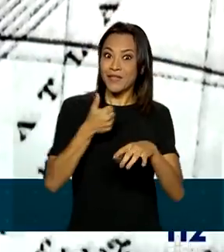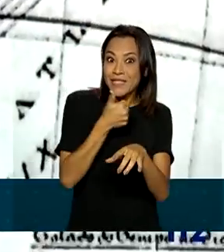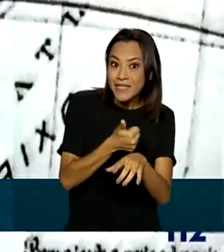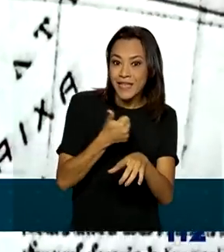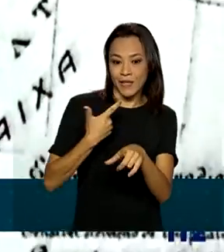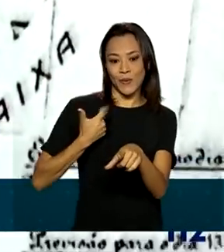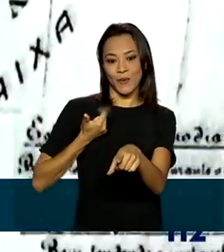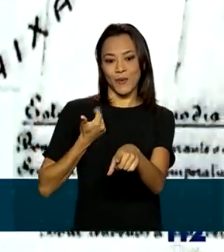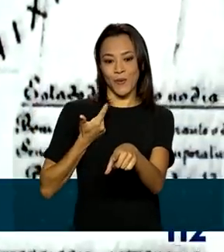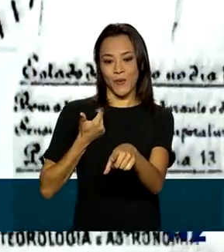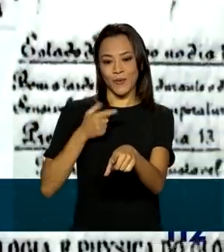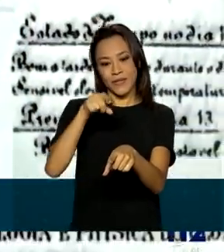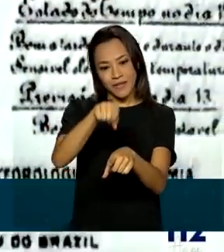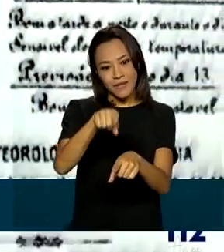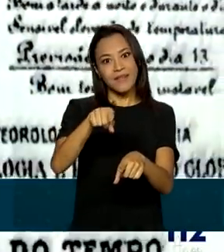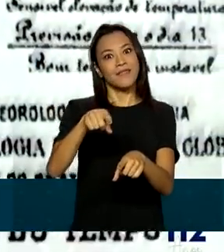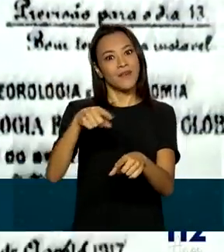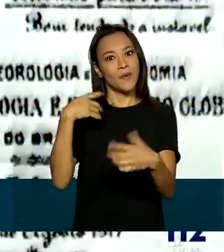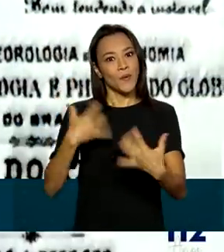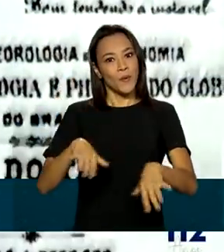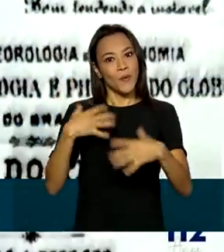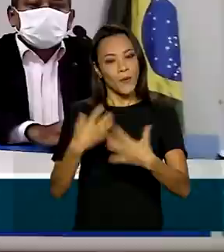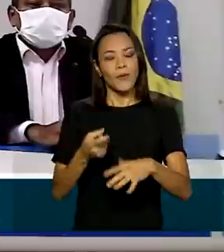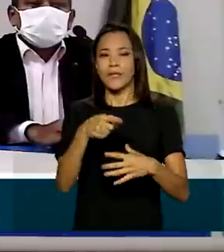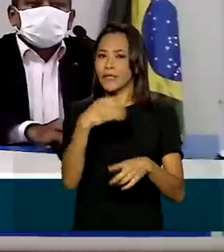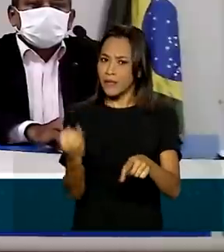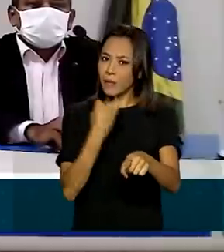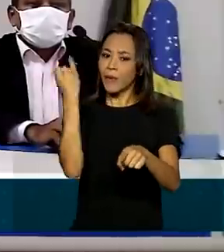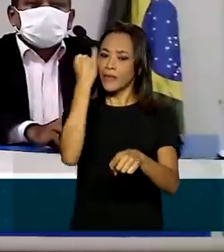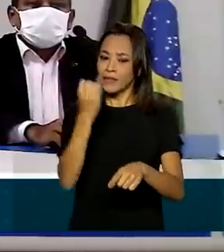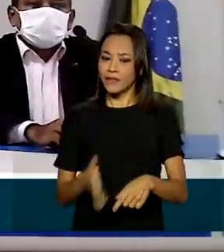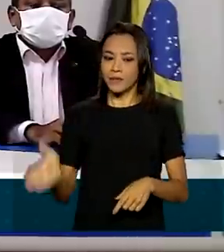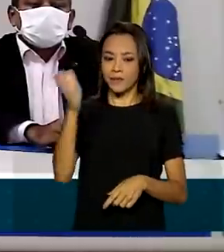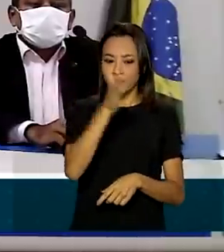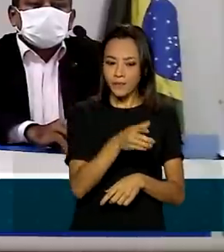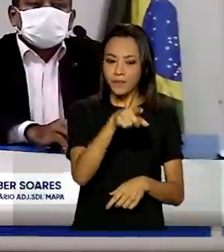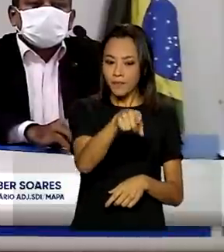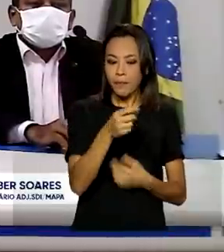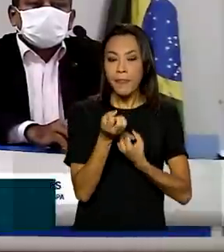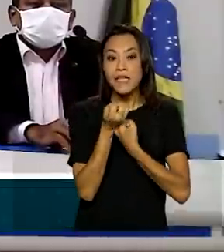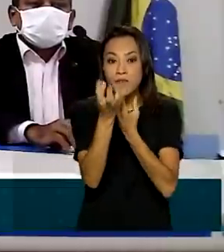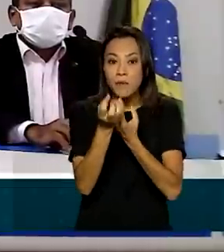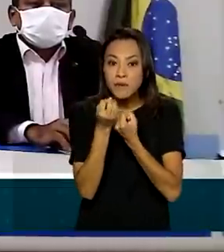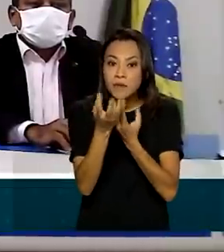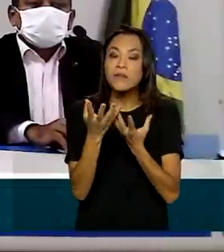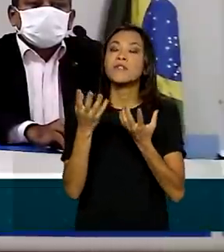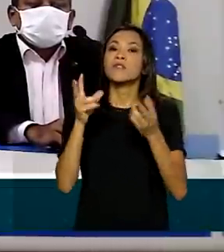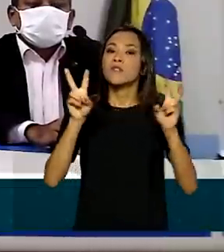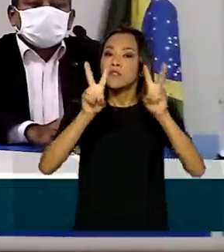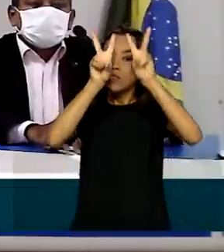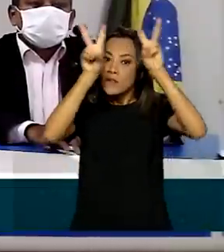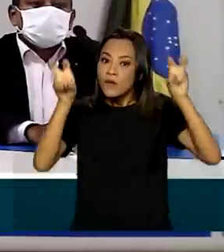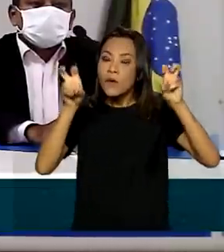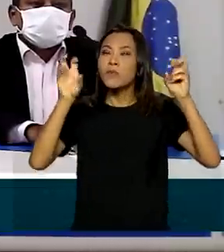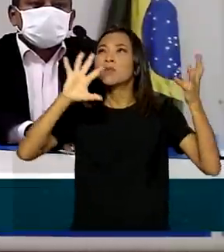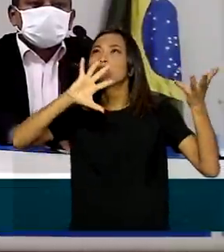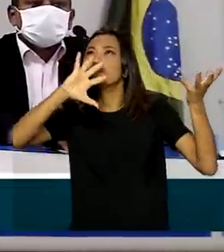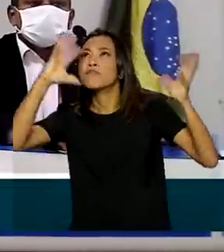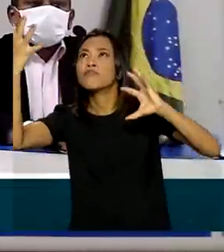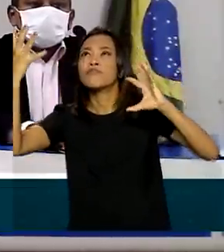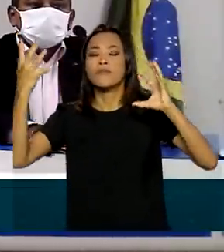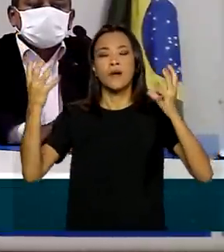IMET, organismo considerado essencial. Segura a informação meteorológica e aí é a previsão